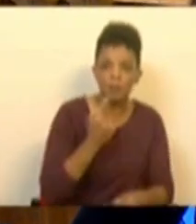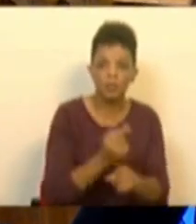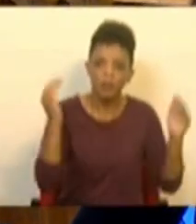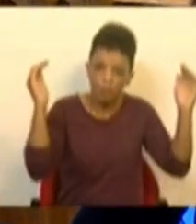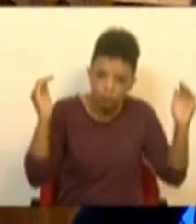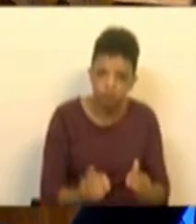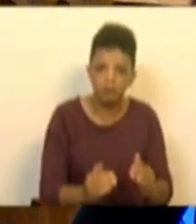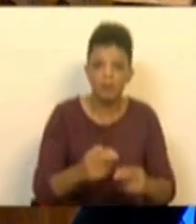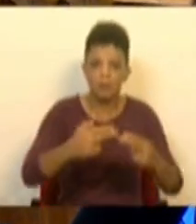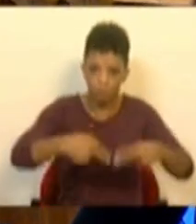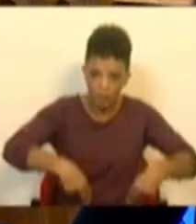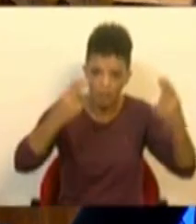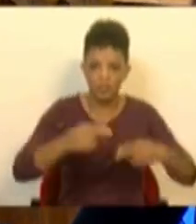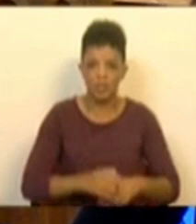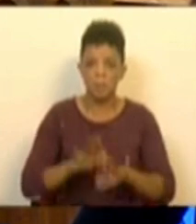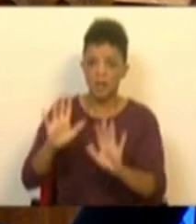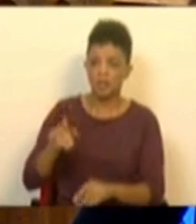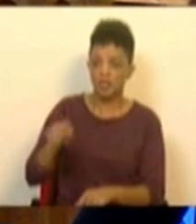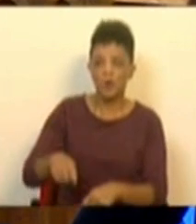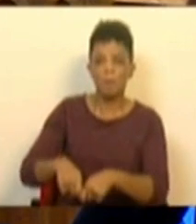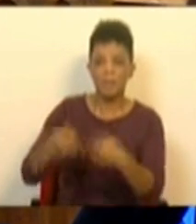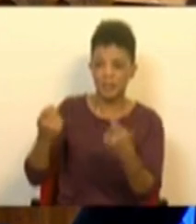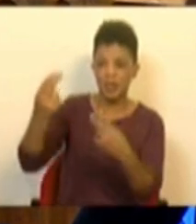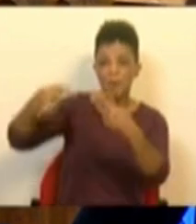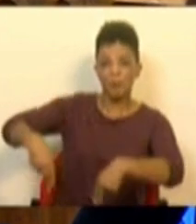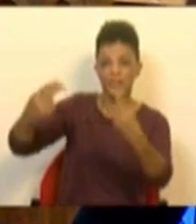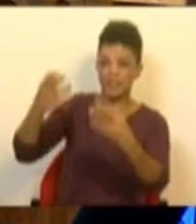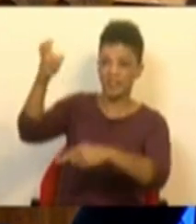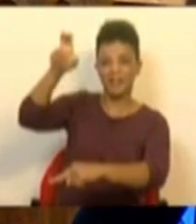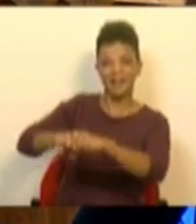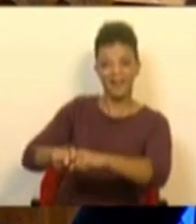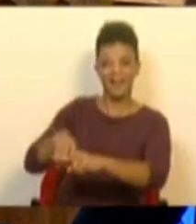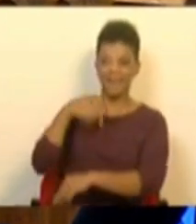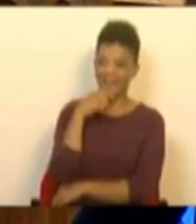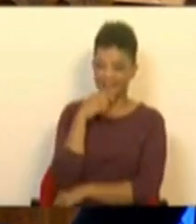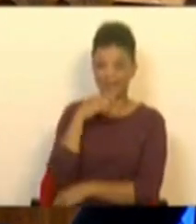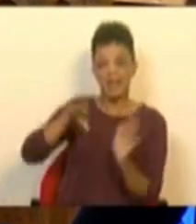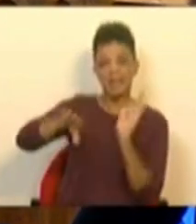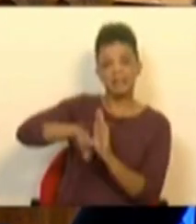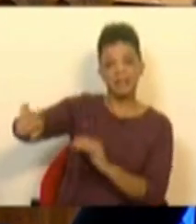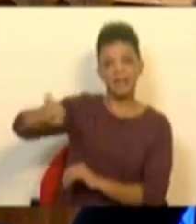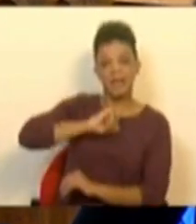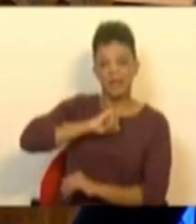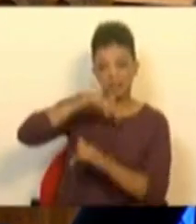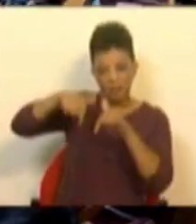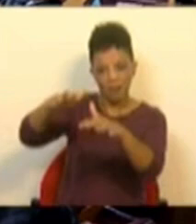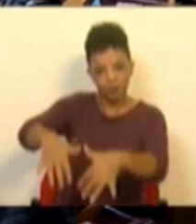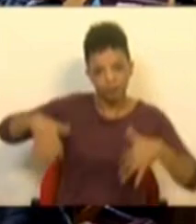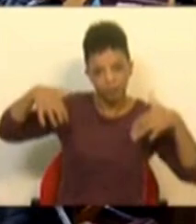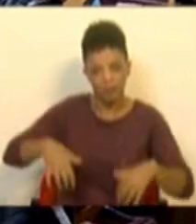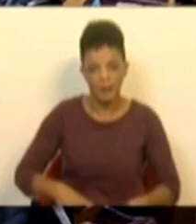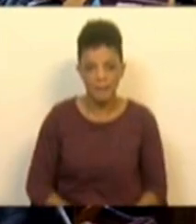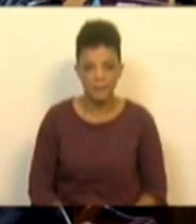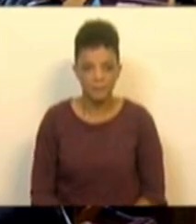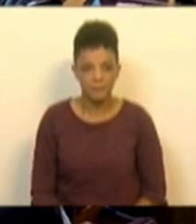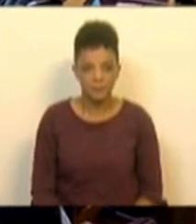reduzir as portagens. Mas o Partido das Portagens está sentado à nossa direita neste hemicípio. Obrigado.